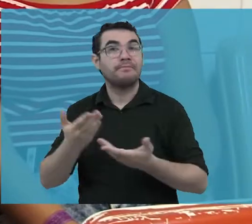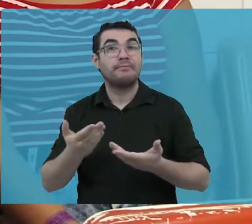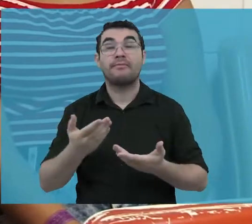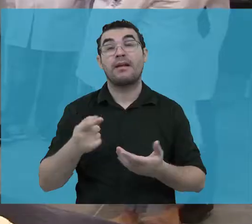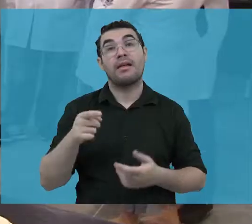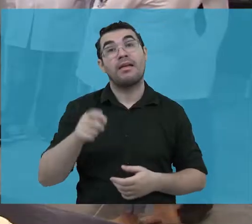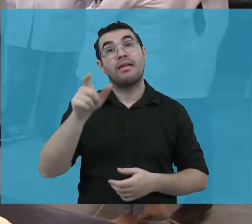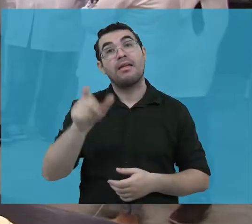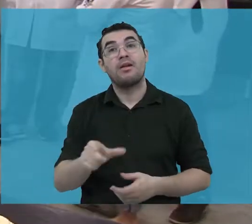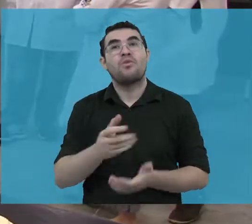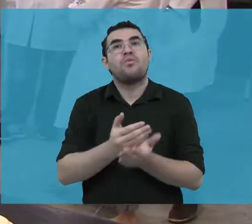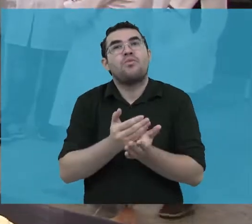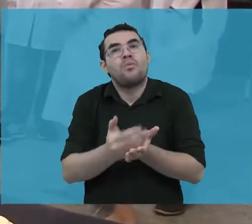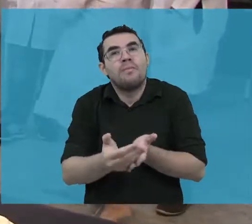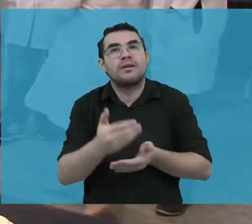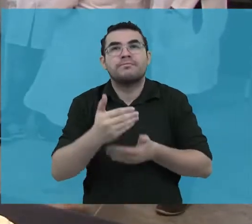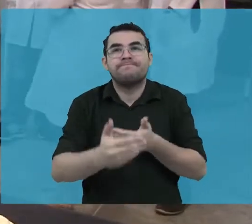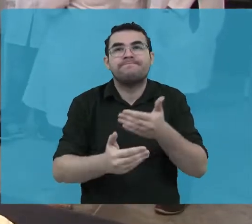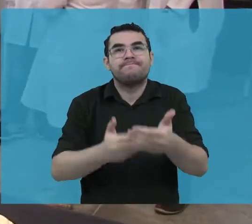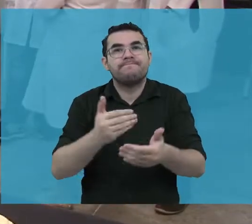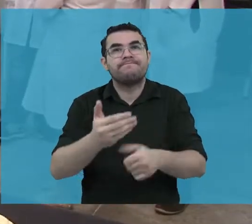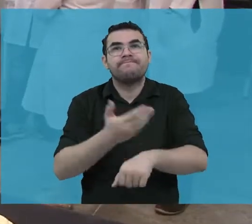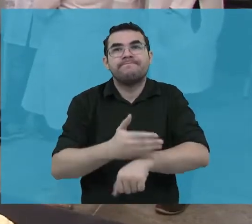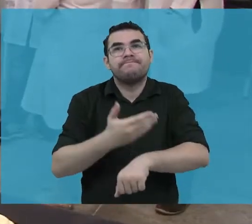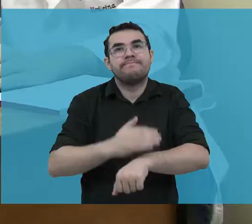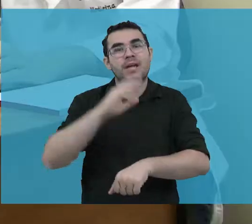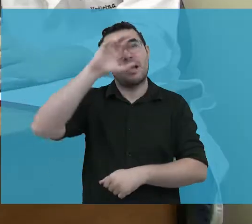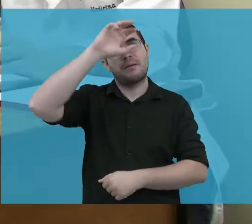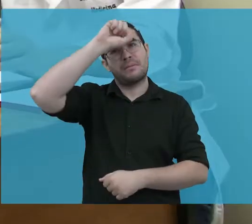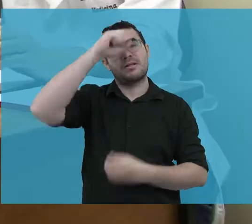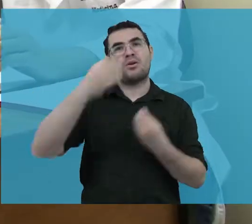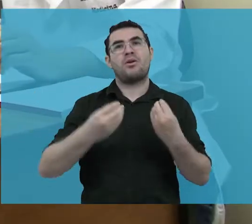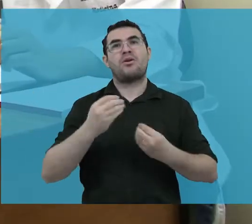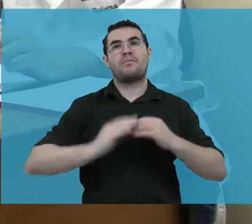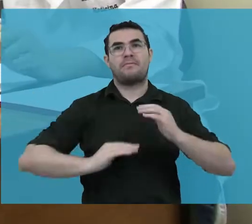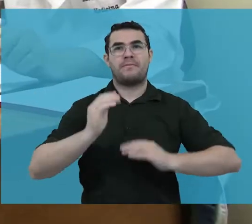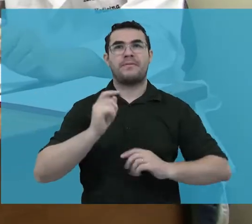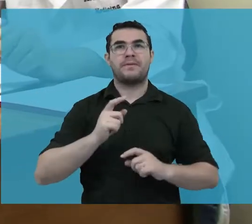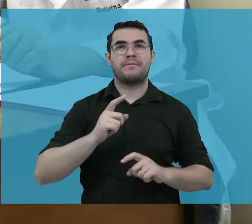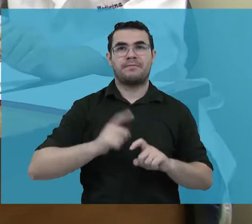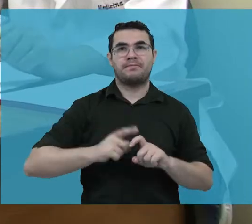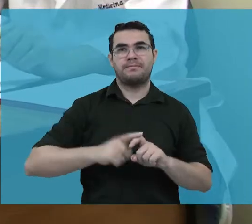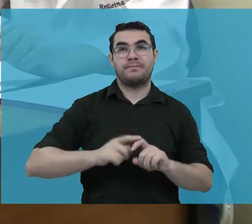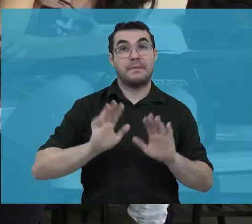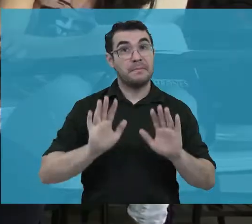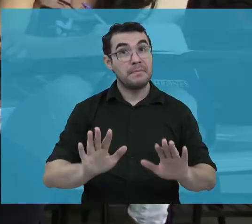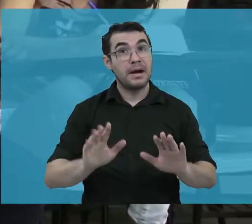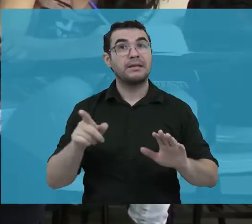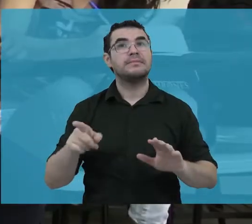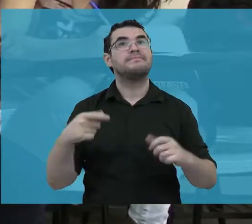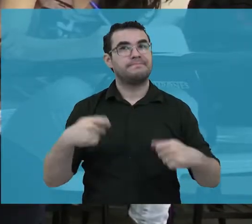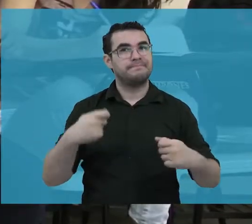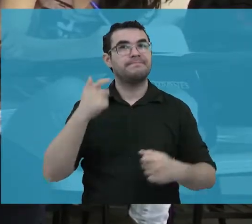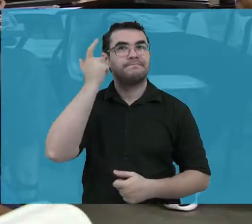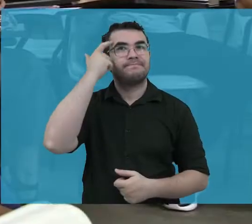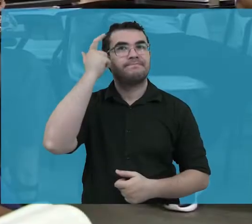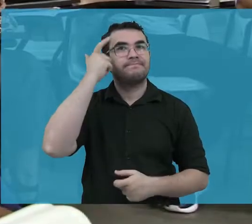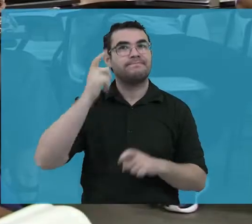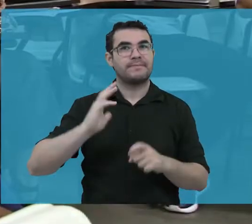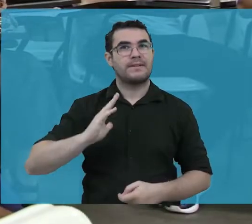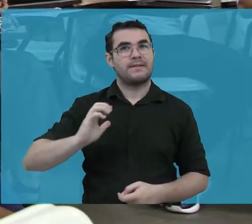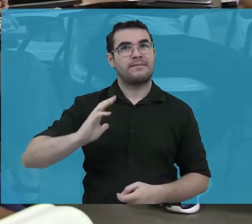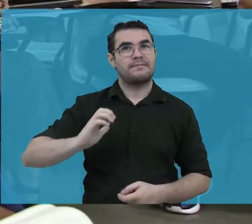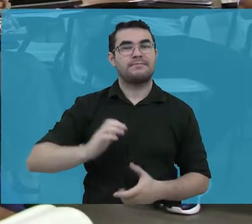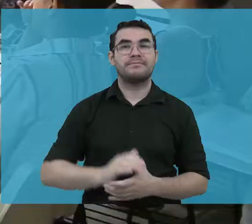familiares. Ainda estão aprendendo a ser médicos, mas já precisam lidar diariamente com questões éticas que